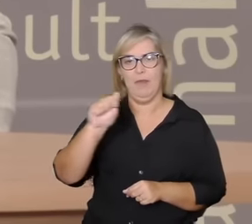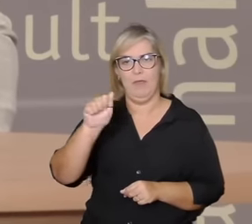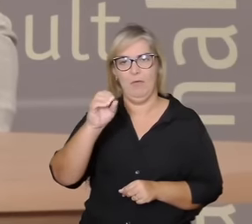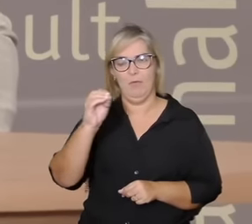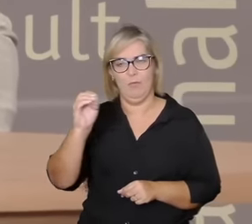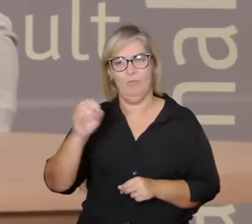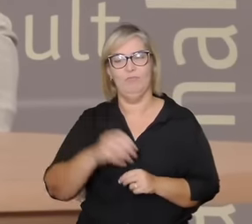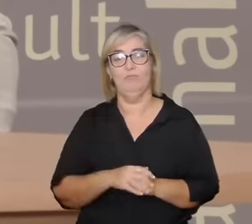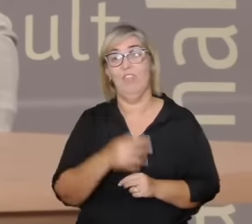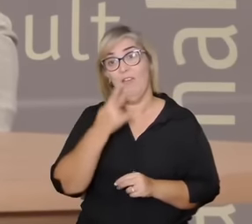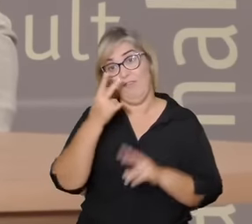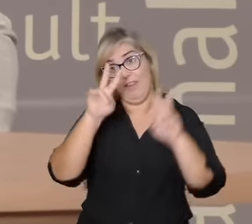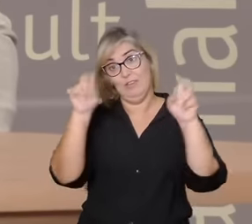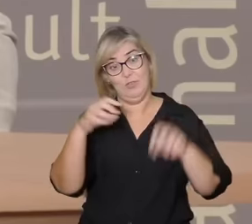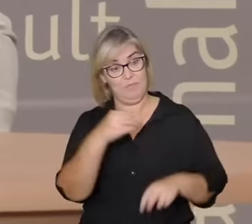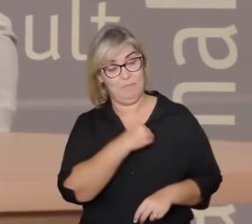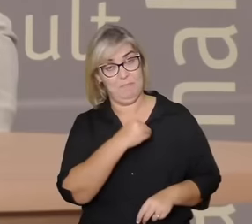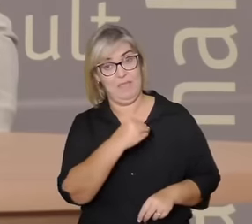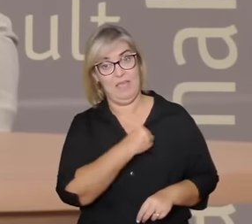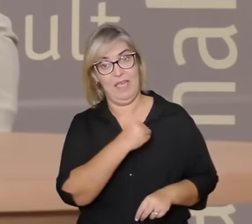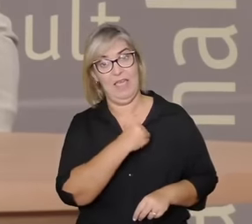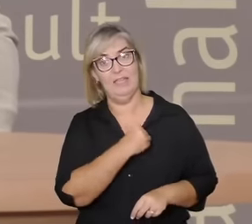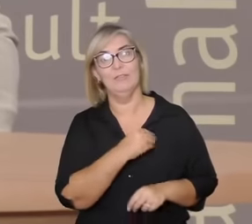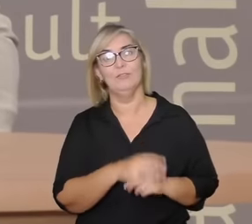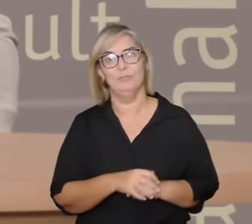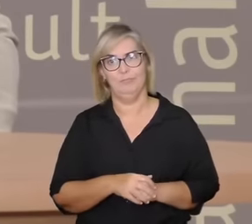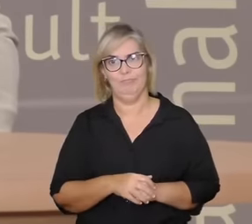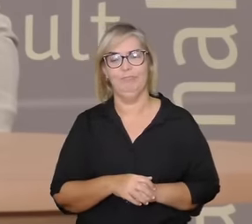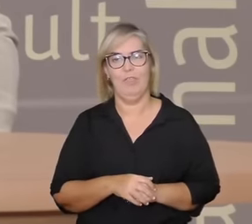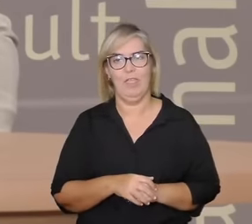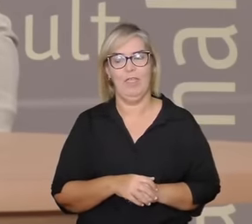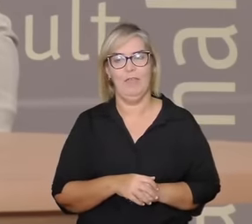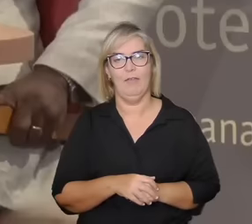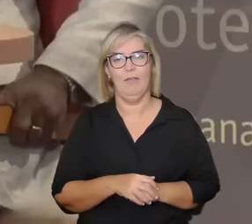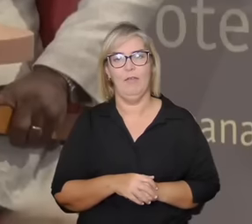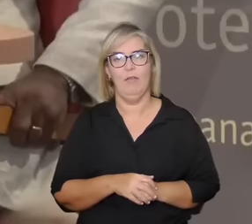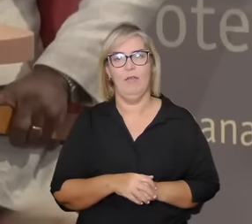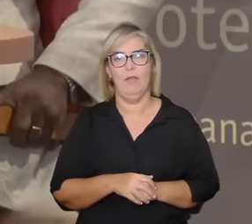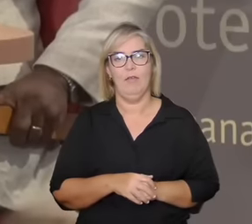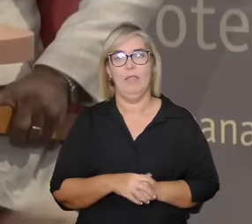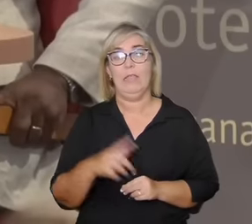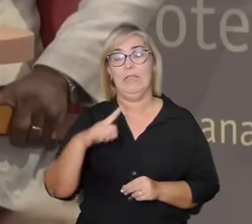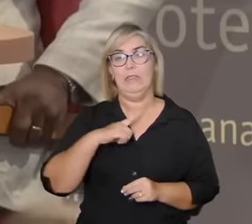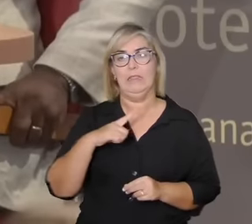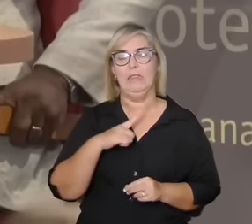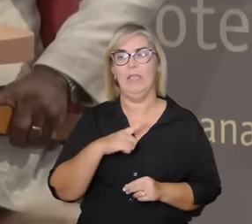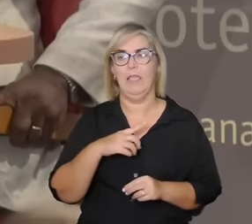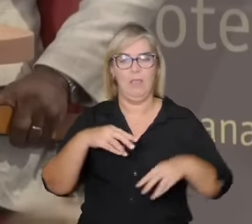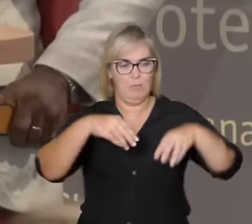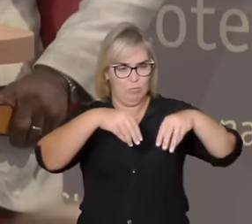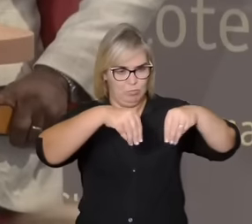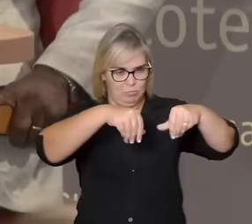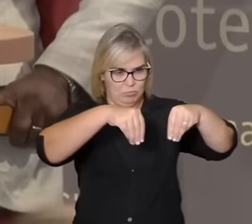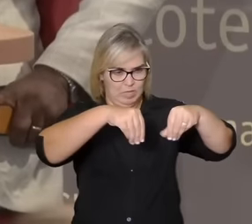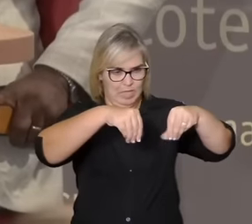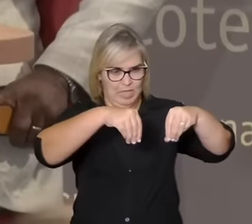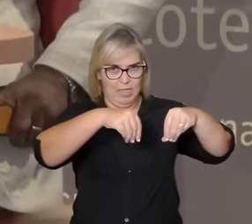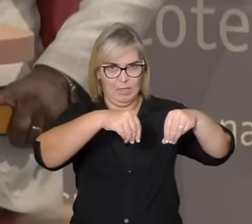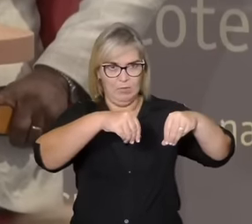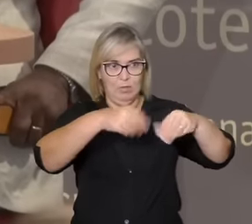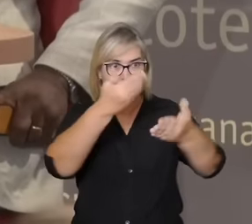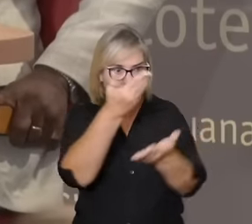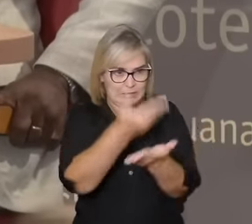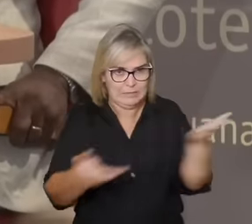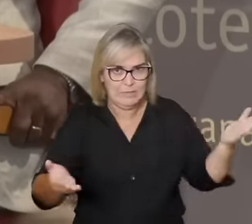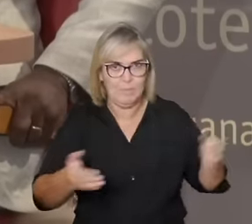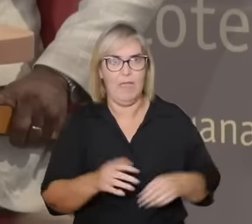pecado original a relação com a terra é um pecado original tem uma desterritorialização uma